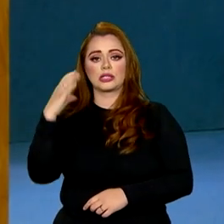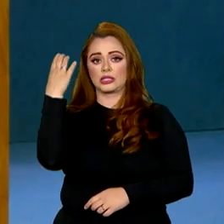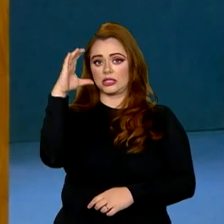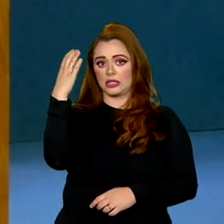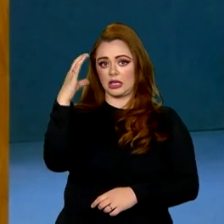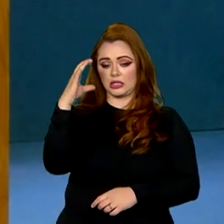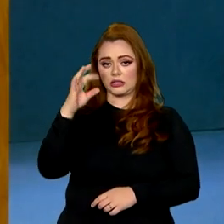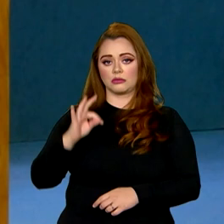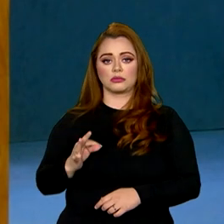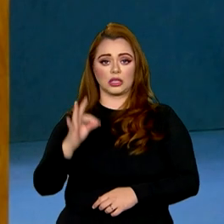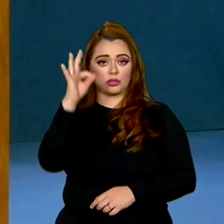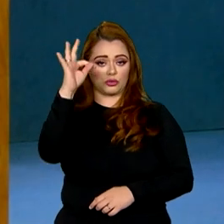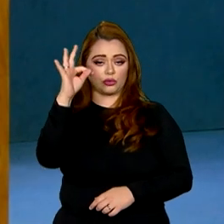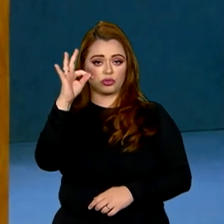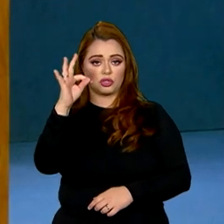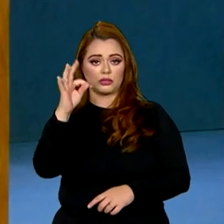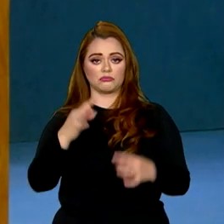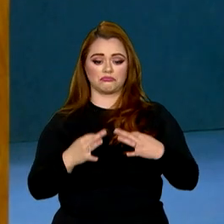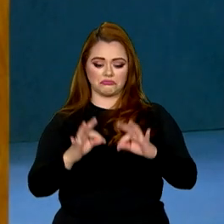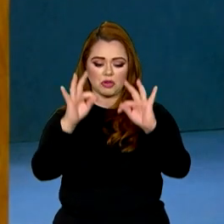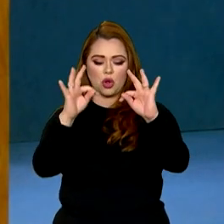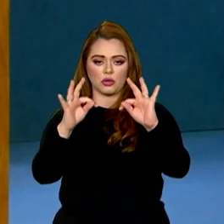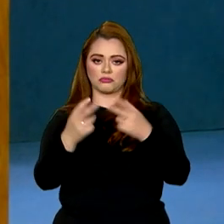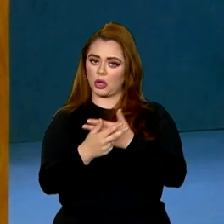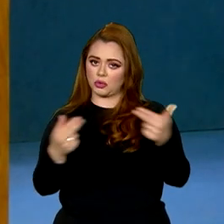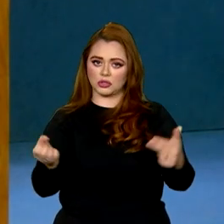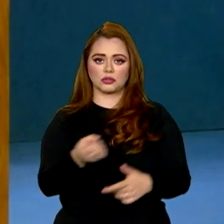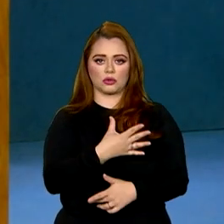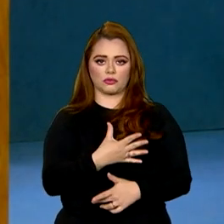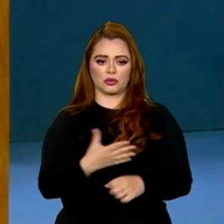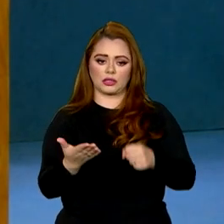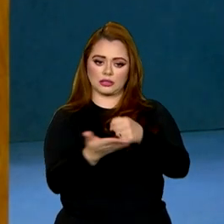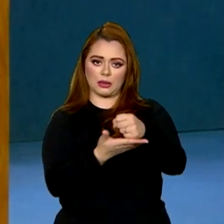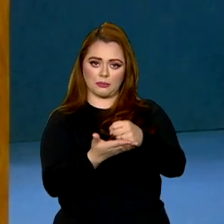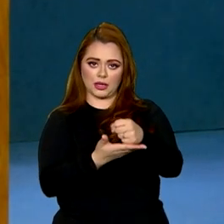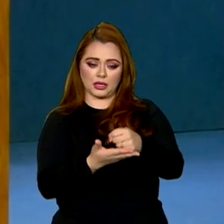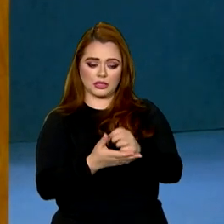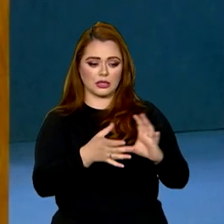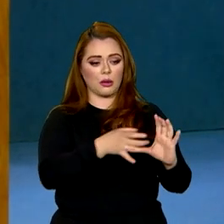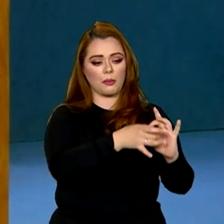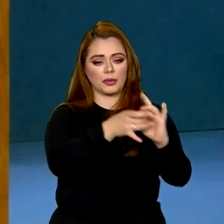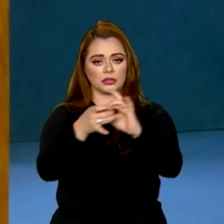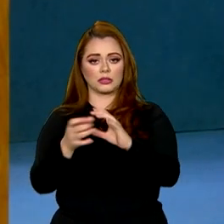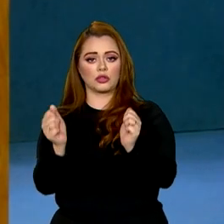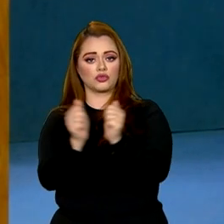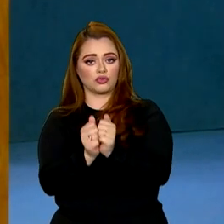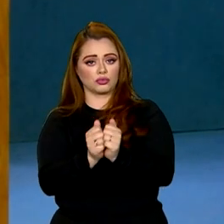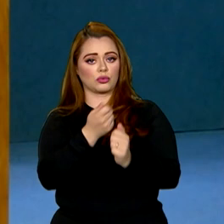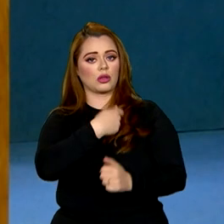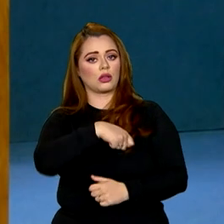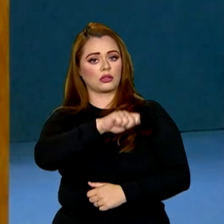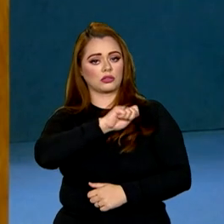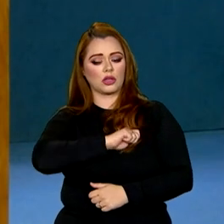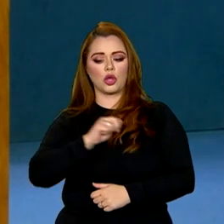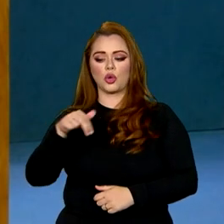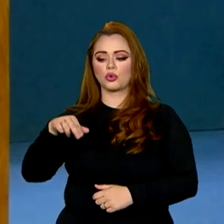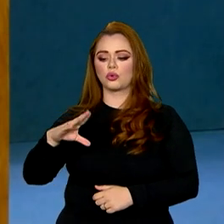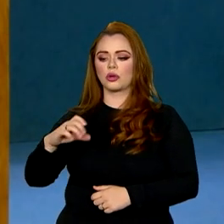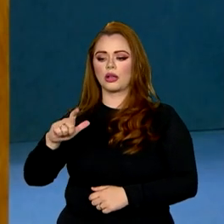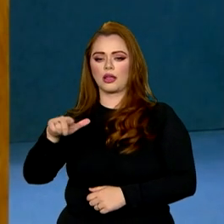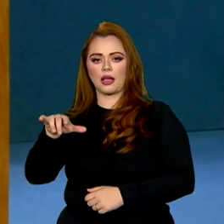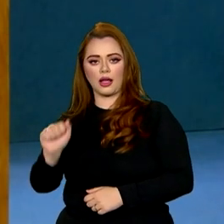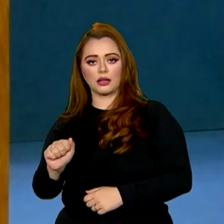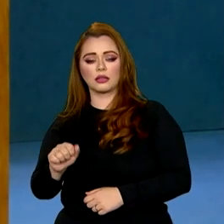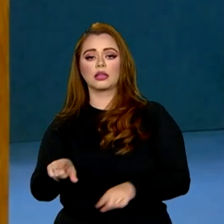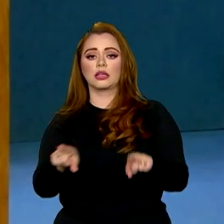tecnologia e inovação, ao estabelecer parceria na área nuclear com a Argentina e na área espacial com a